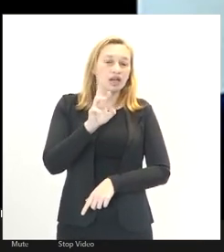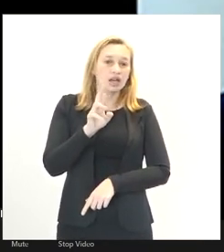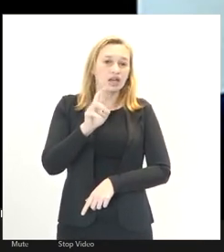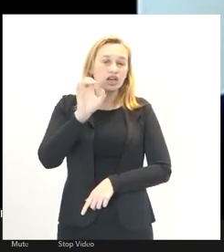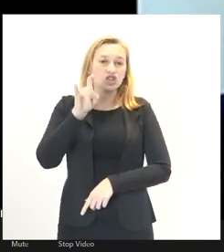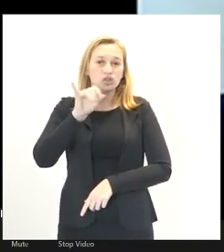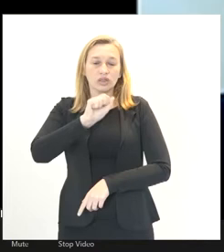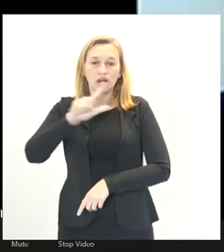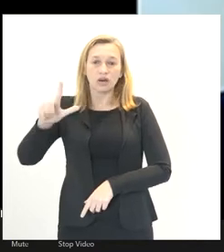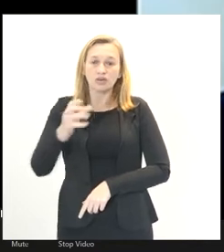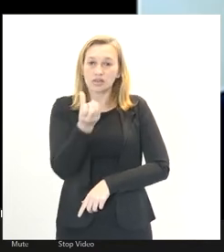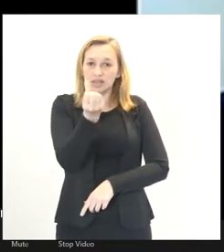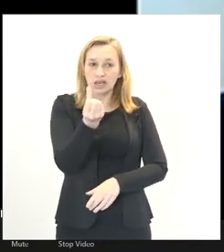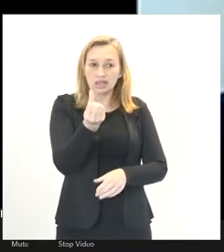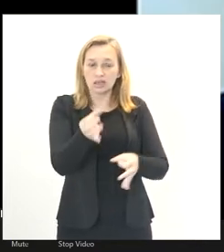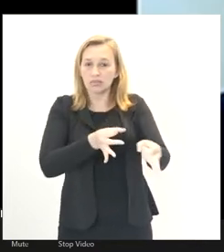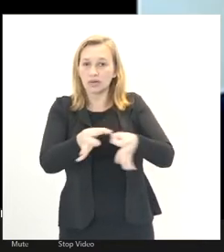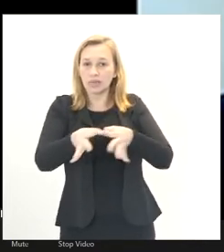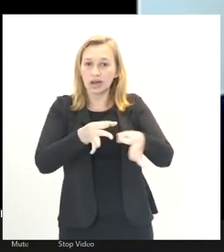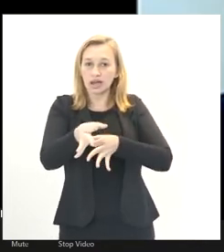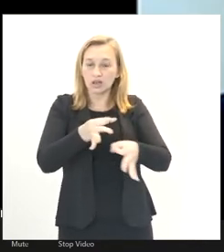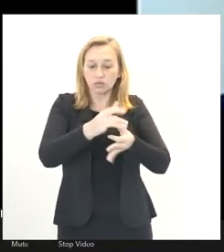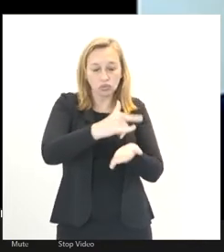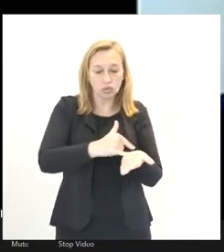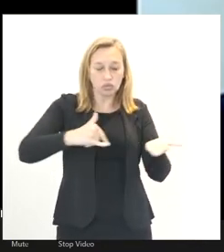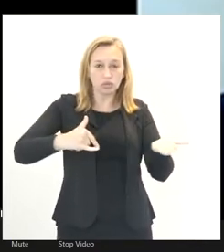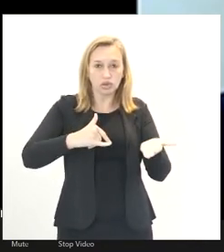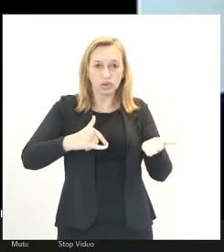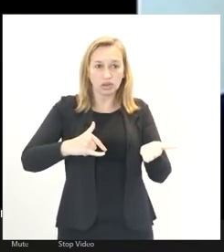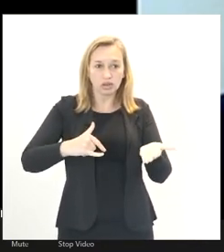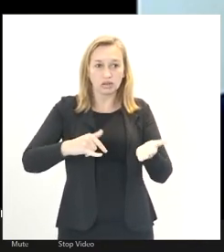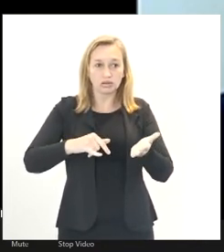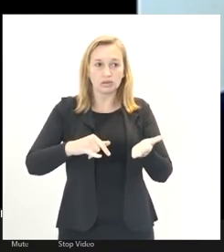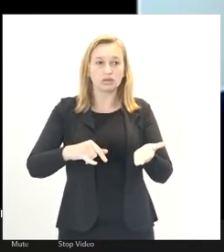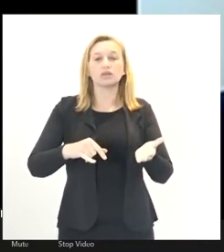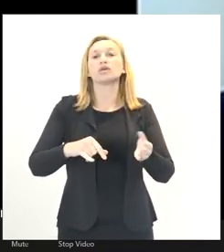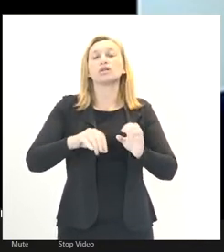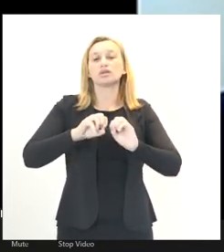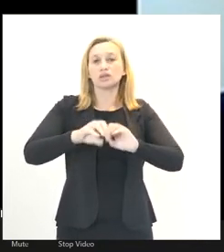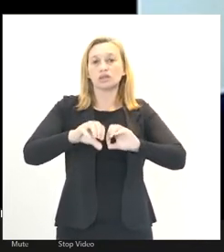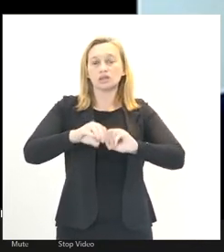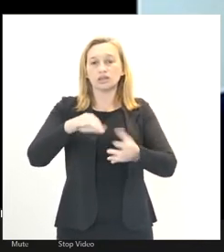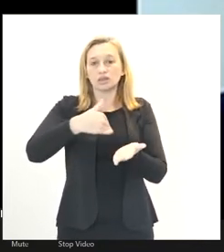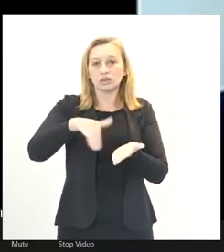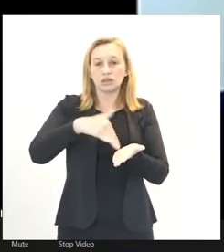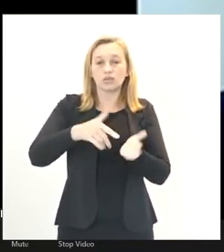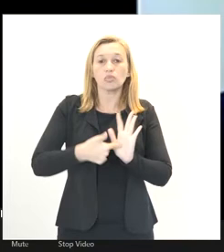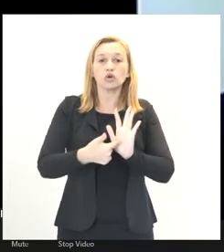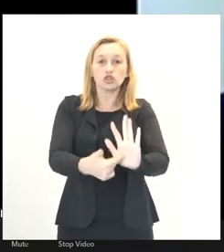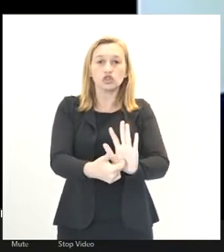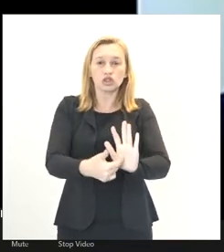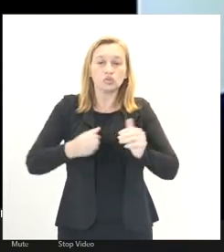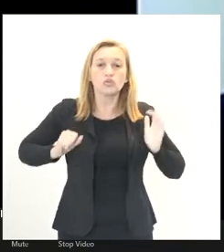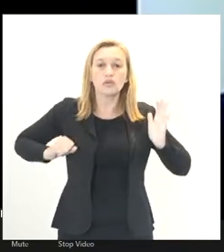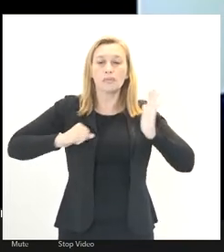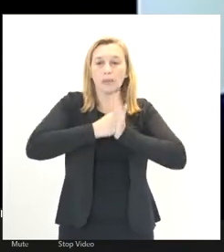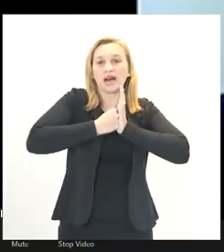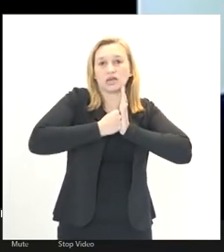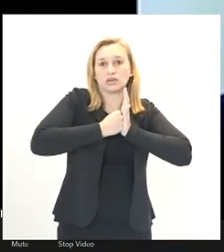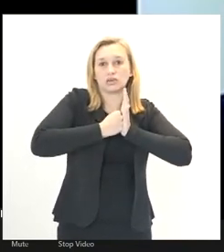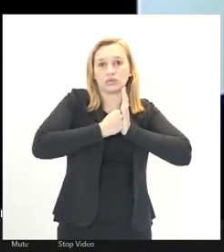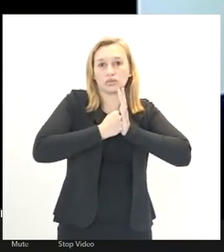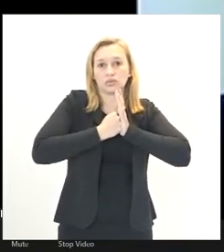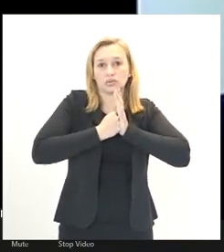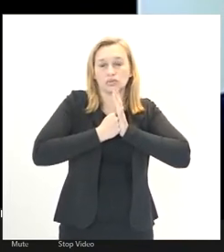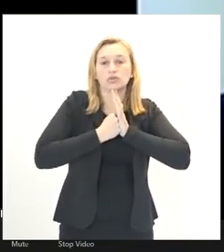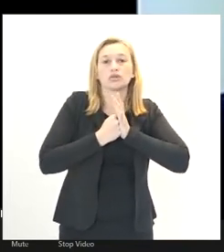um documento que será enviado à Comissão de Educação da Câmara Municipal, apontando os impactos relativos